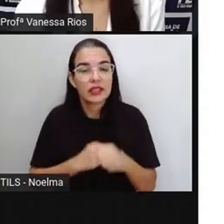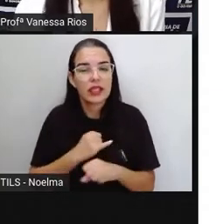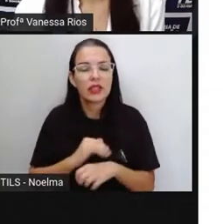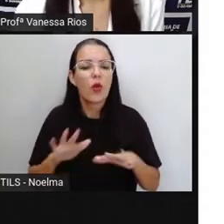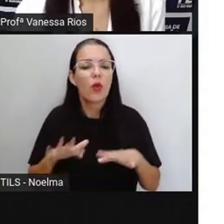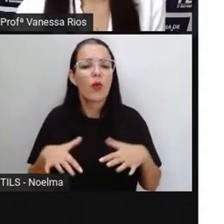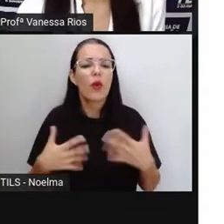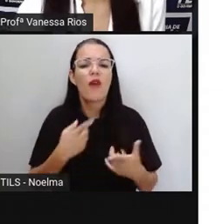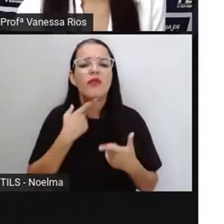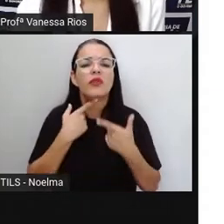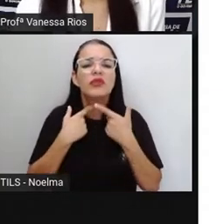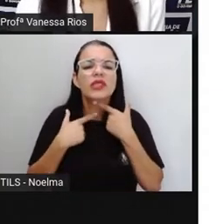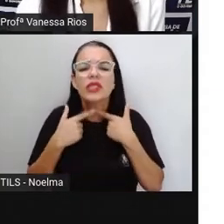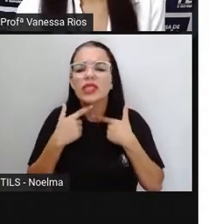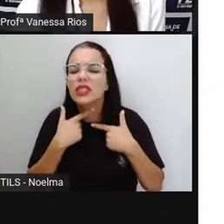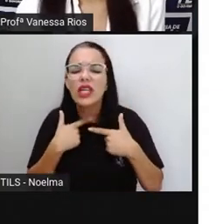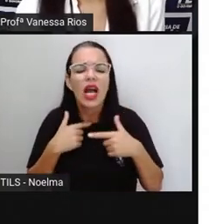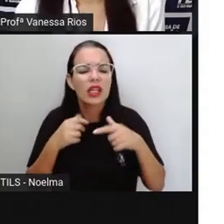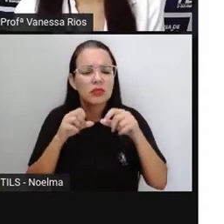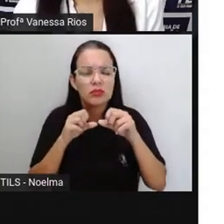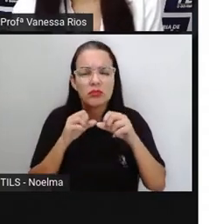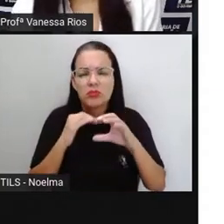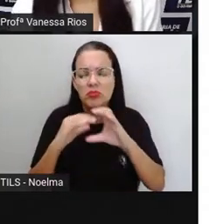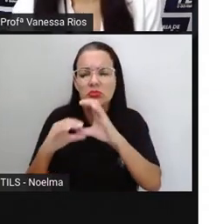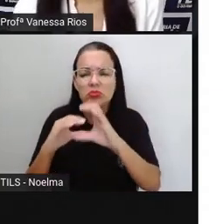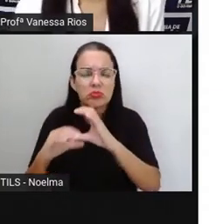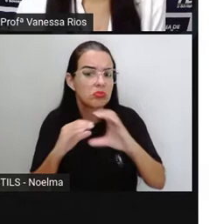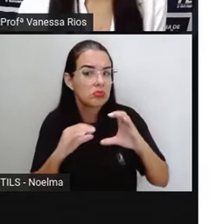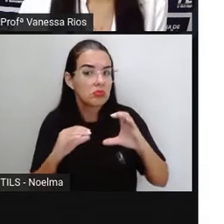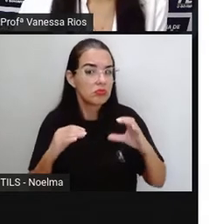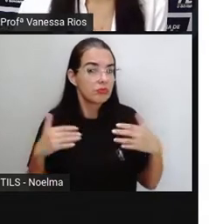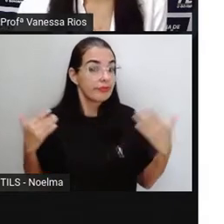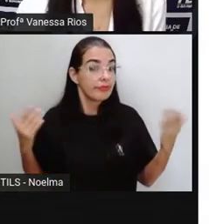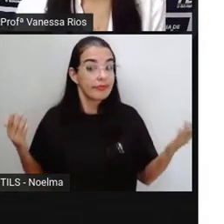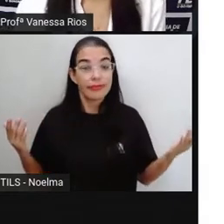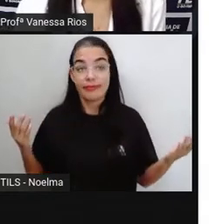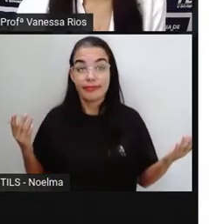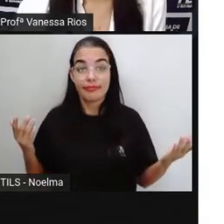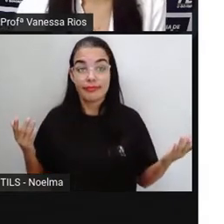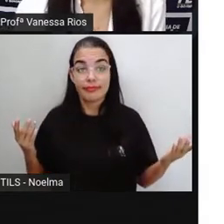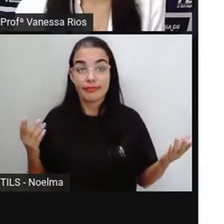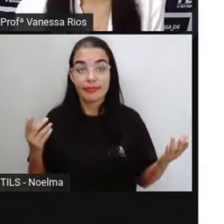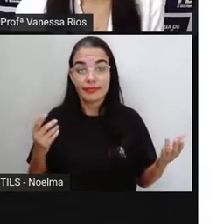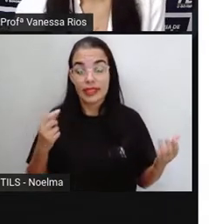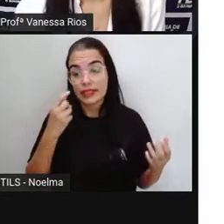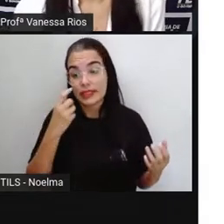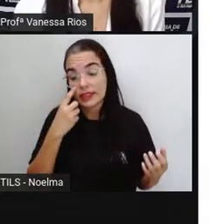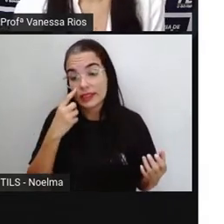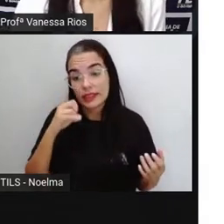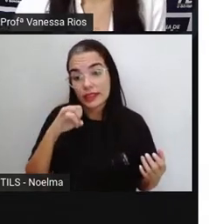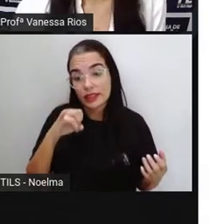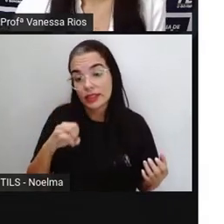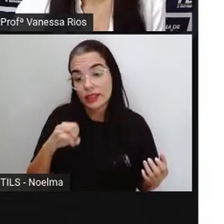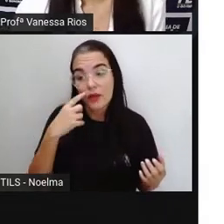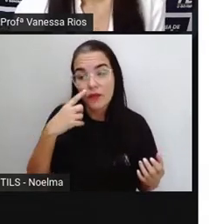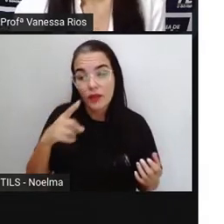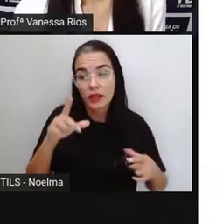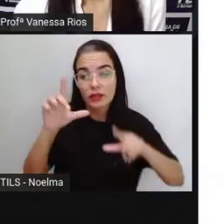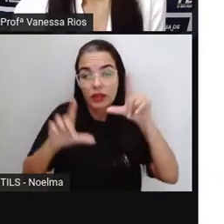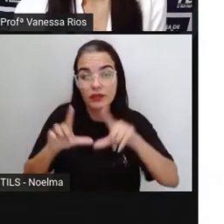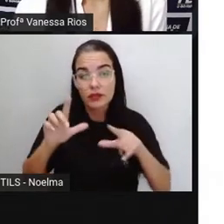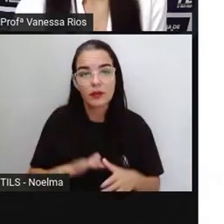intenção? Quando as pessoas vão entrar em contato ou ouvindo, ouvindo a reportagem, né? Assistindo ou lendo.